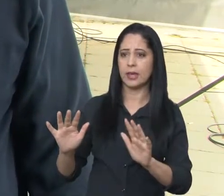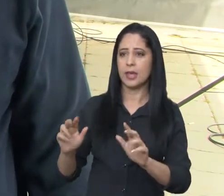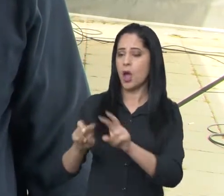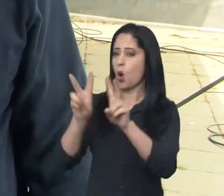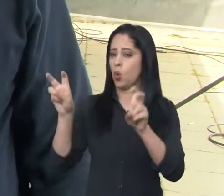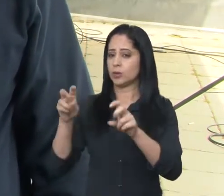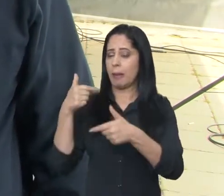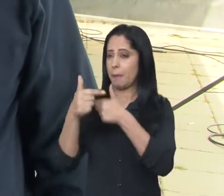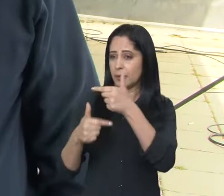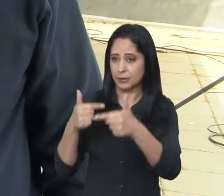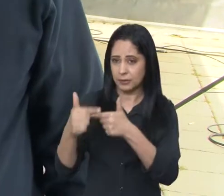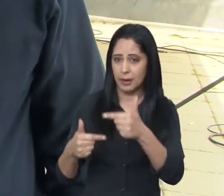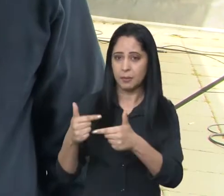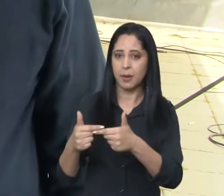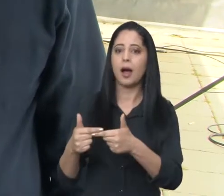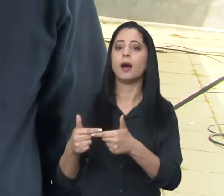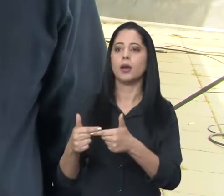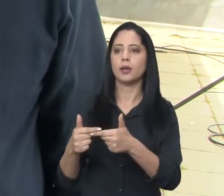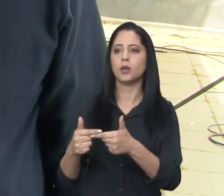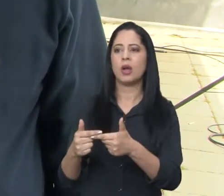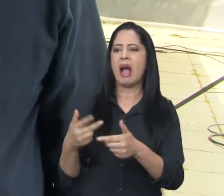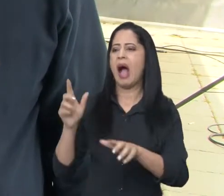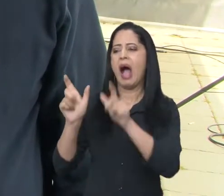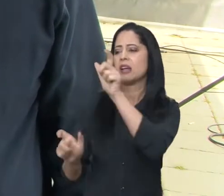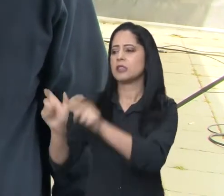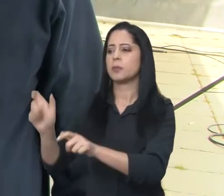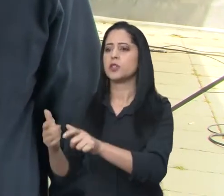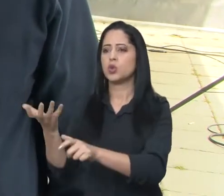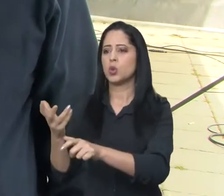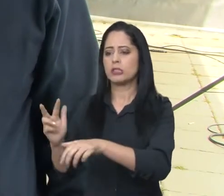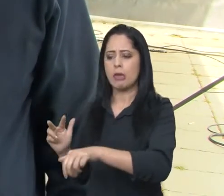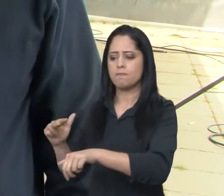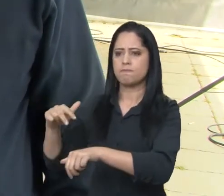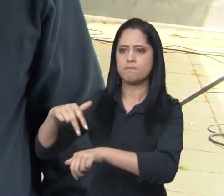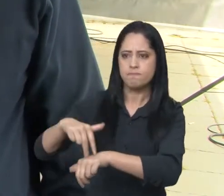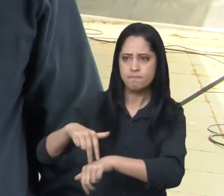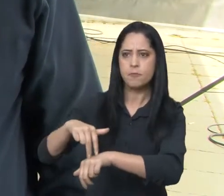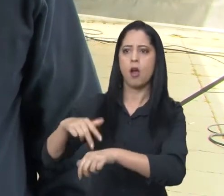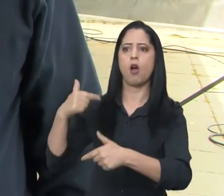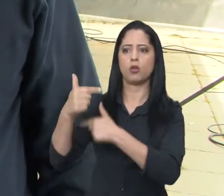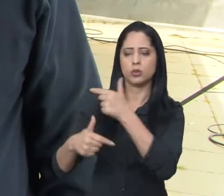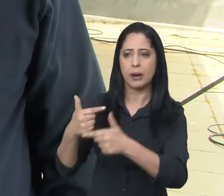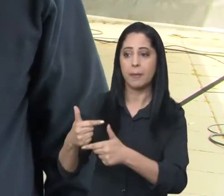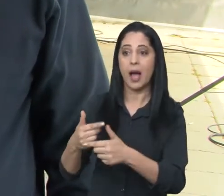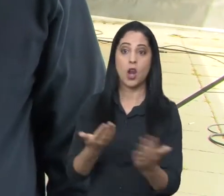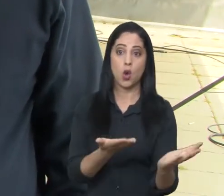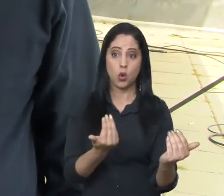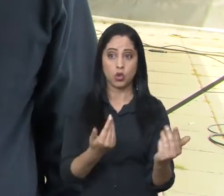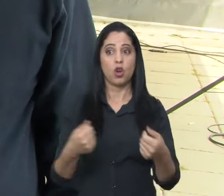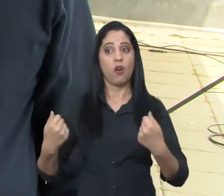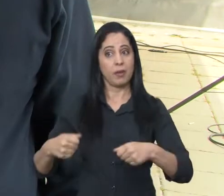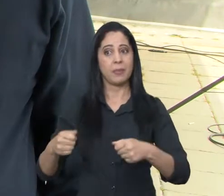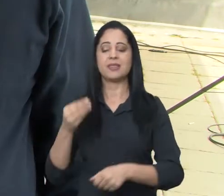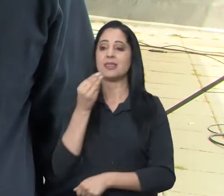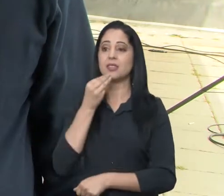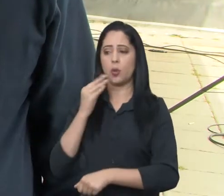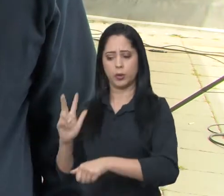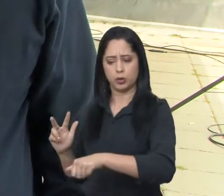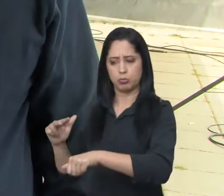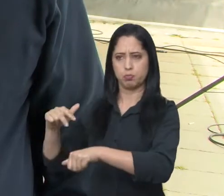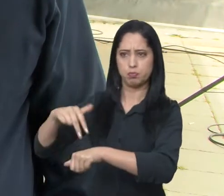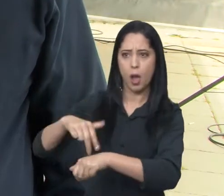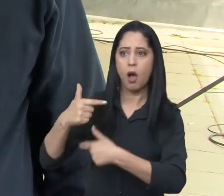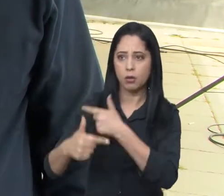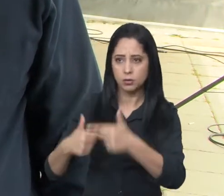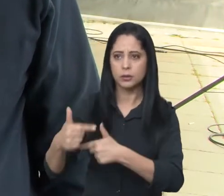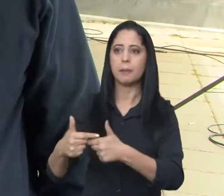respeito ao trabalho e renda, né? Quem está buscando se recolocar, o jovem que precisa da sua primeira oportunidade, quem quer fazer um curso gratuito